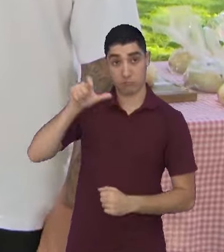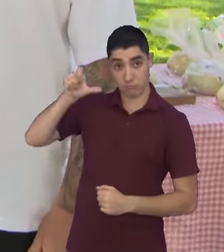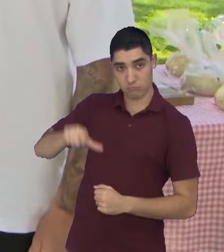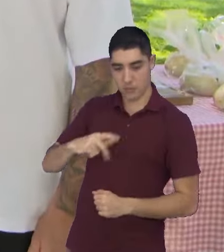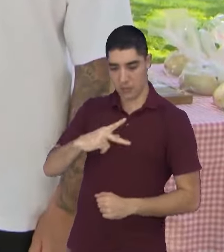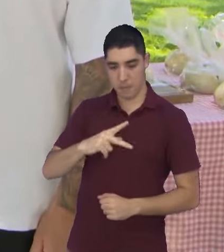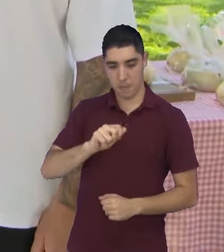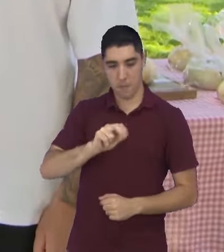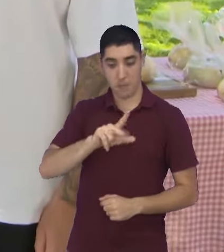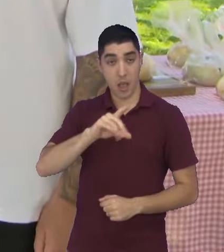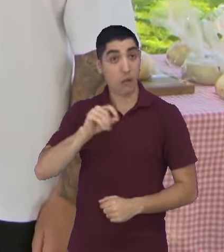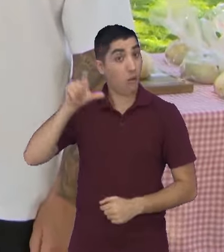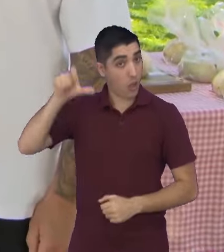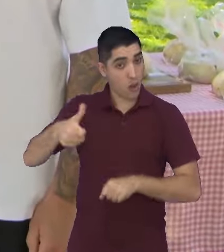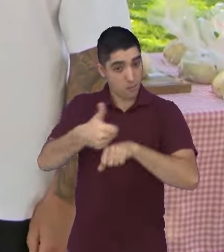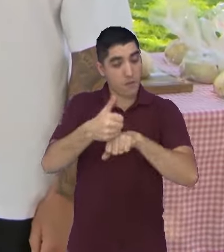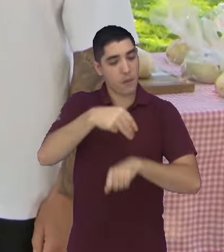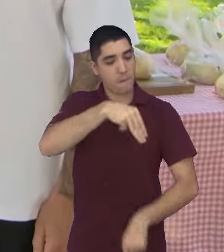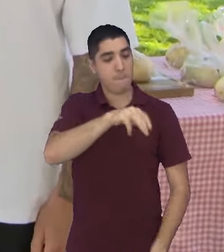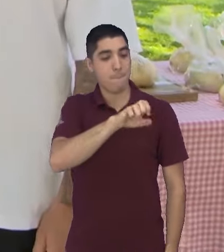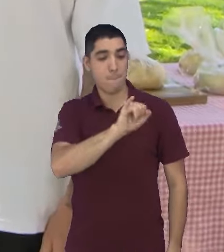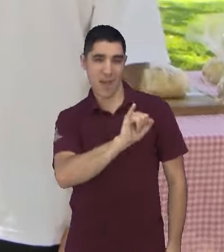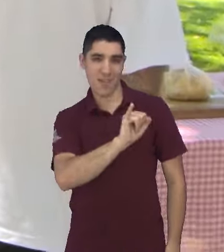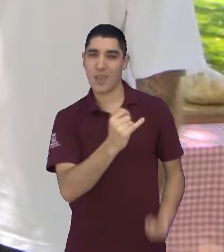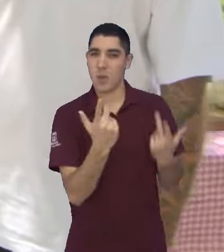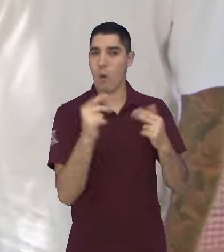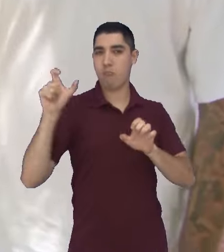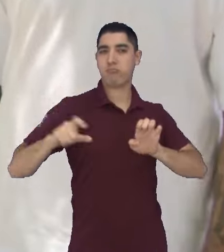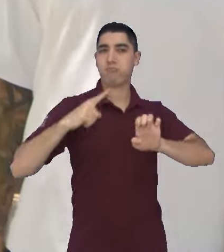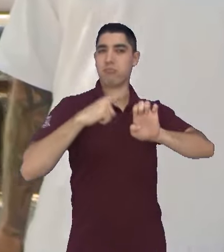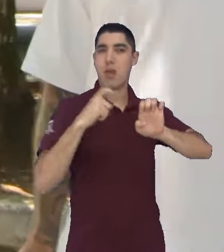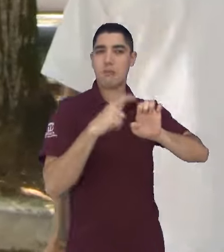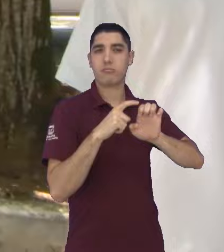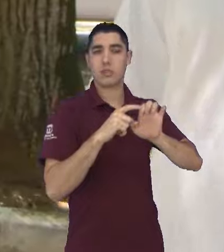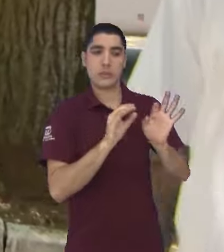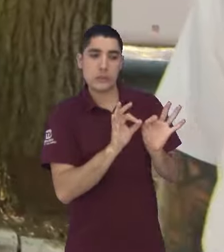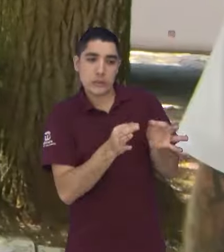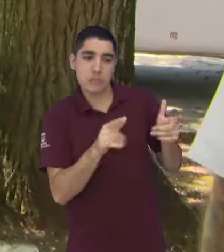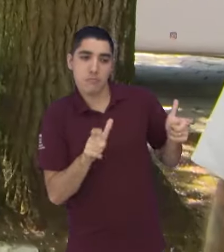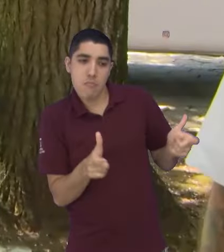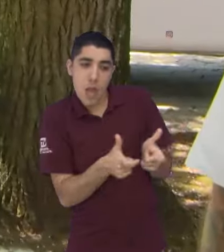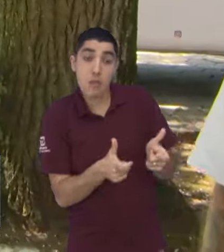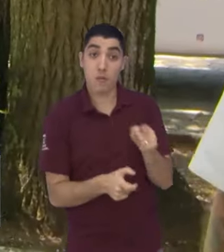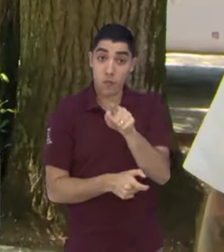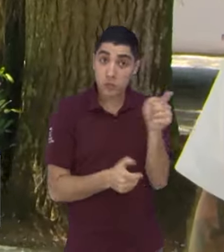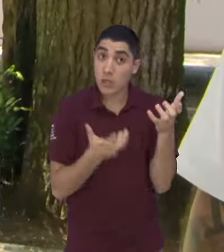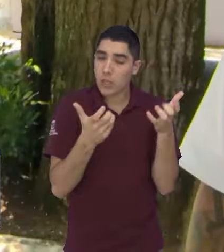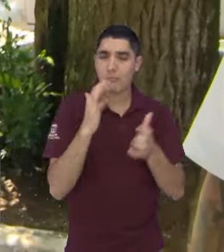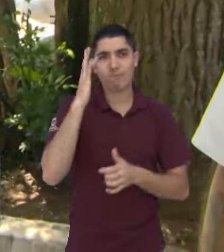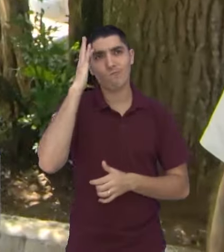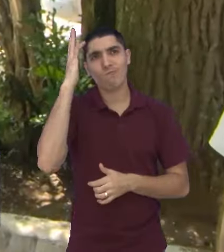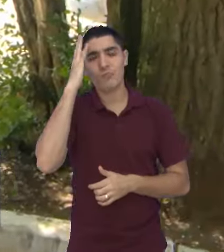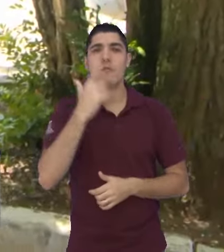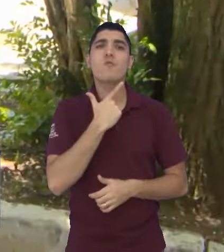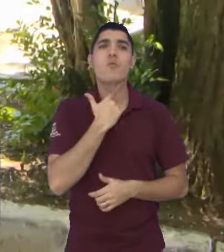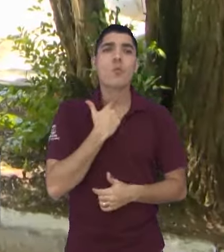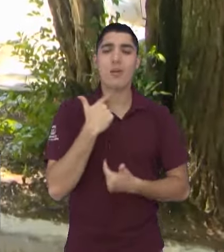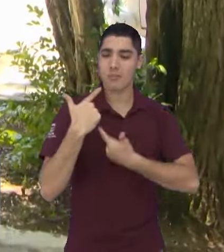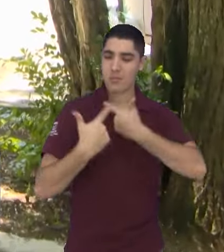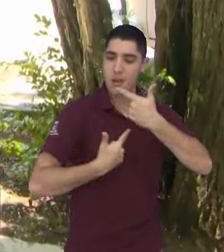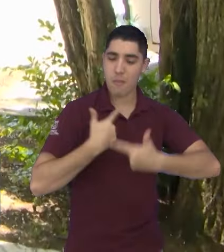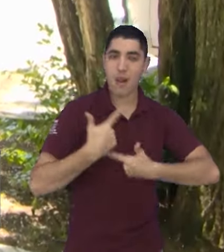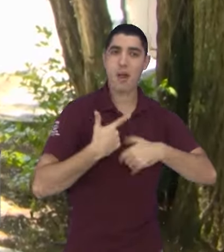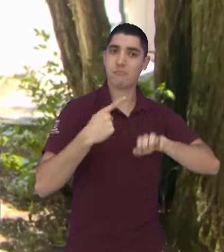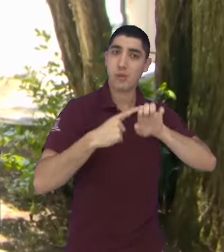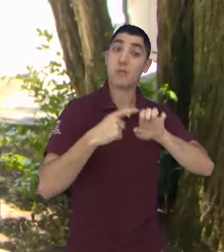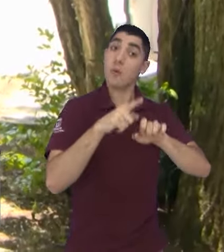então, você que, de repente, está aí pensando é um sonho antigo de abrir um negócio, você pode, deve entrar